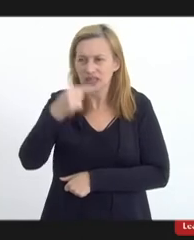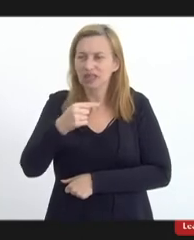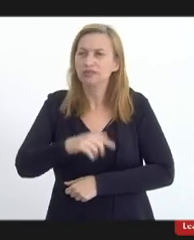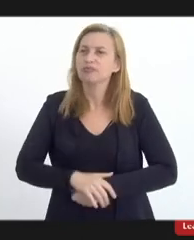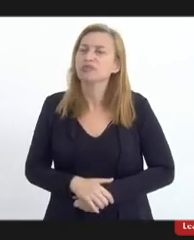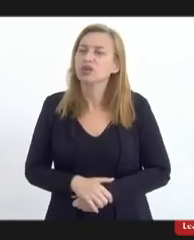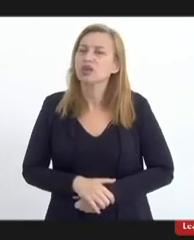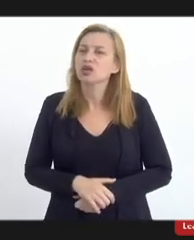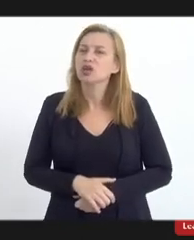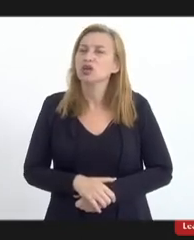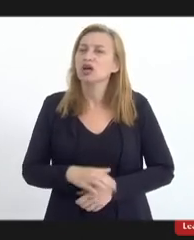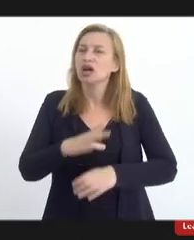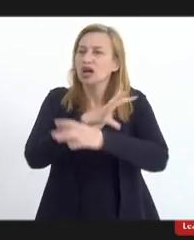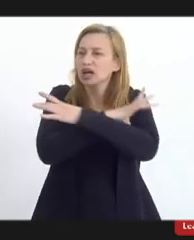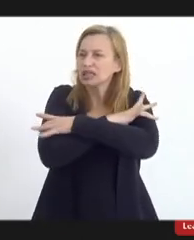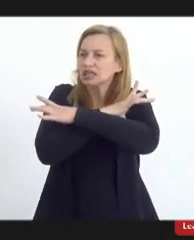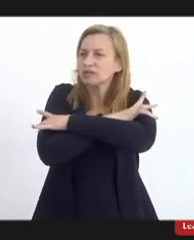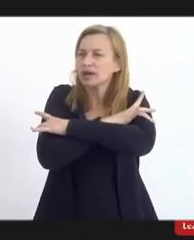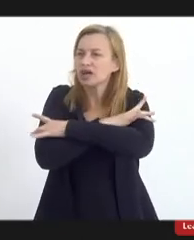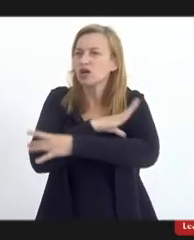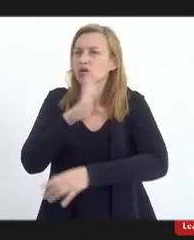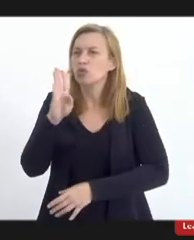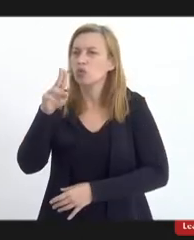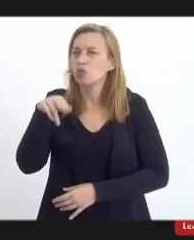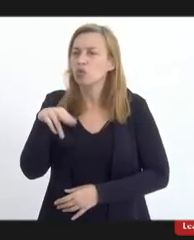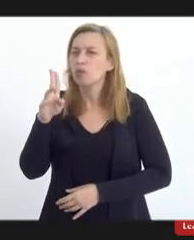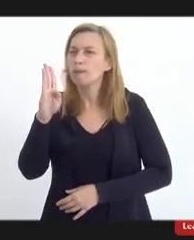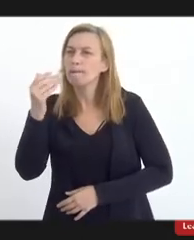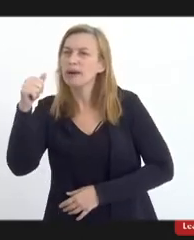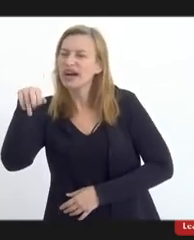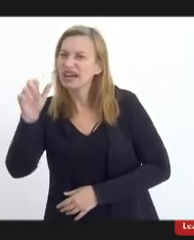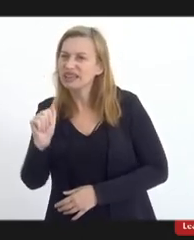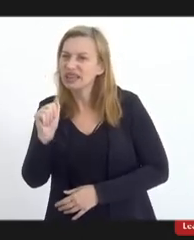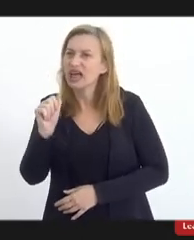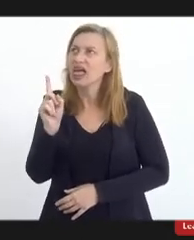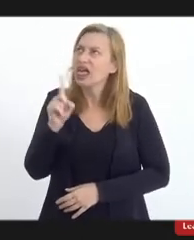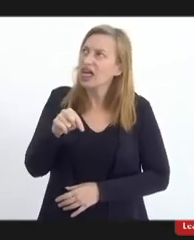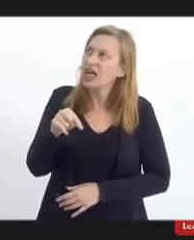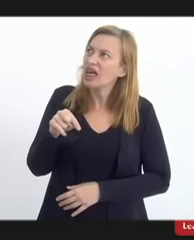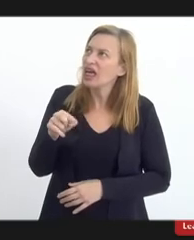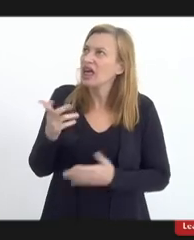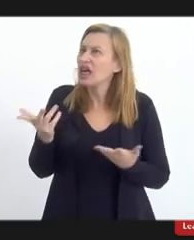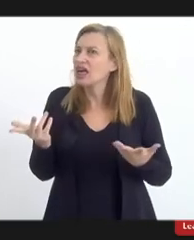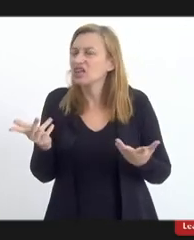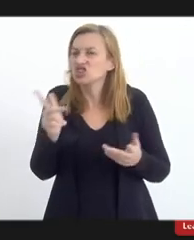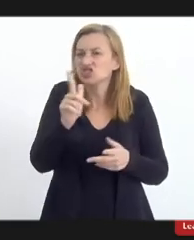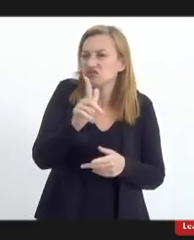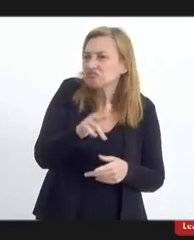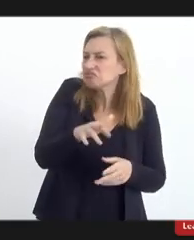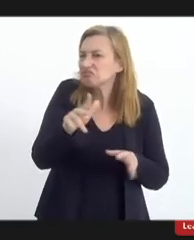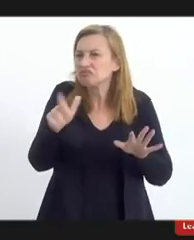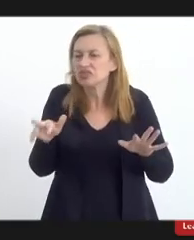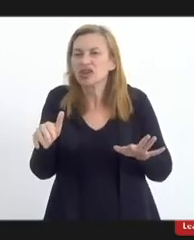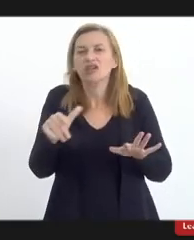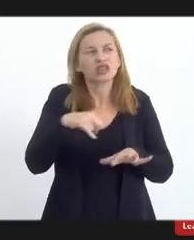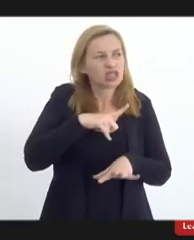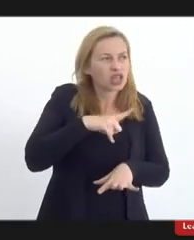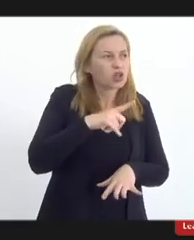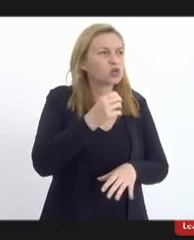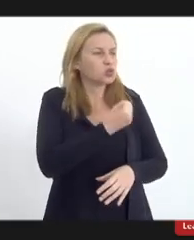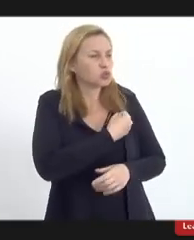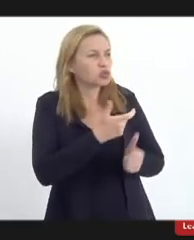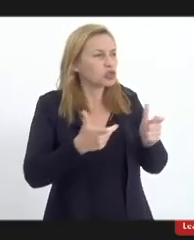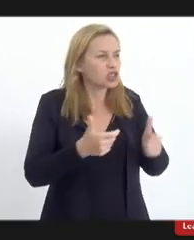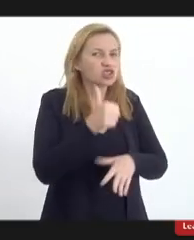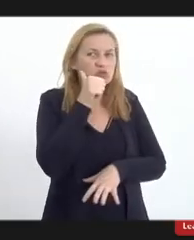no candomblé e na umbanda isso é alguma coisa muito difusa quer dizer você tem um número de mulheres ali e